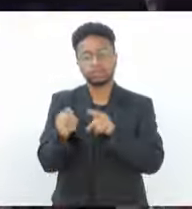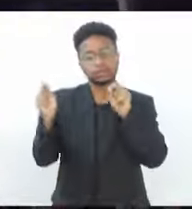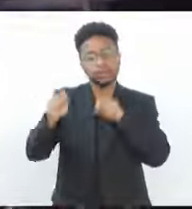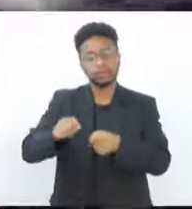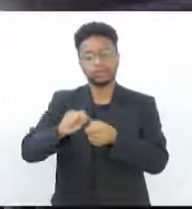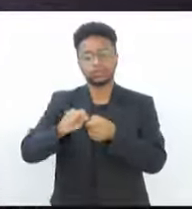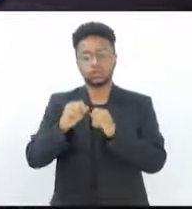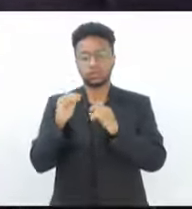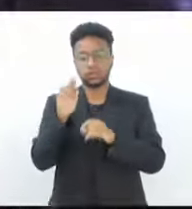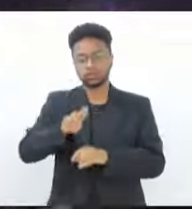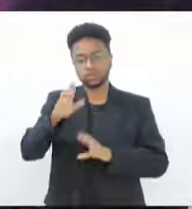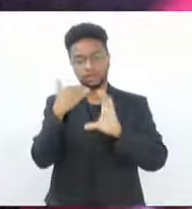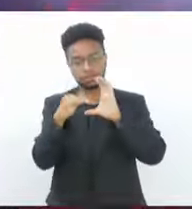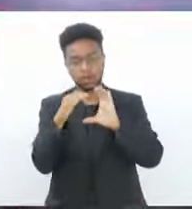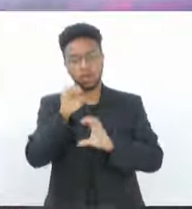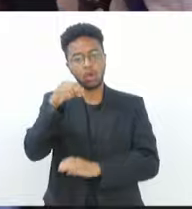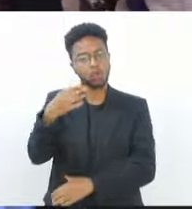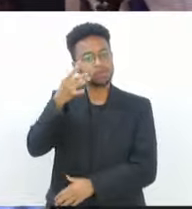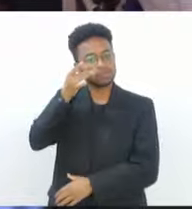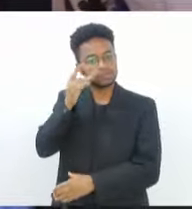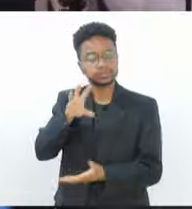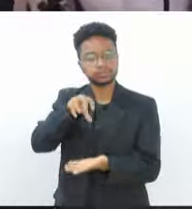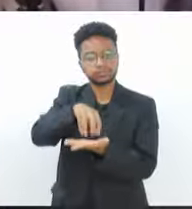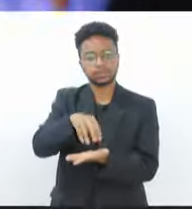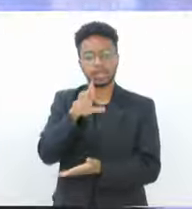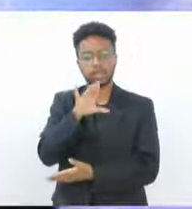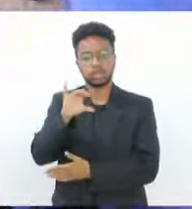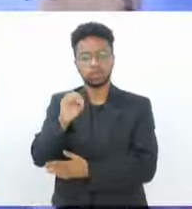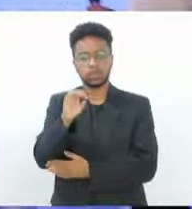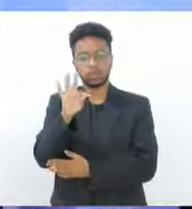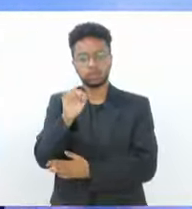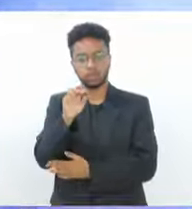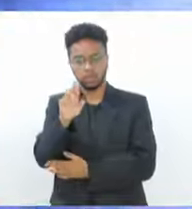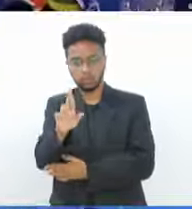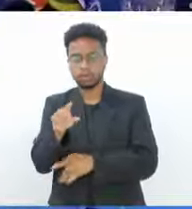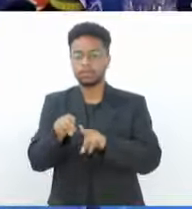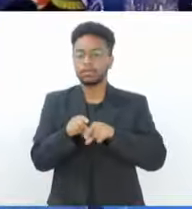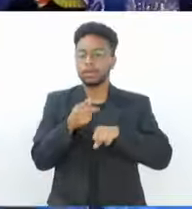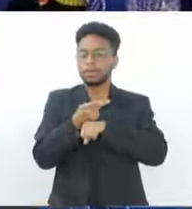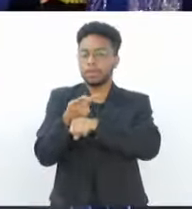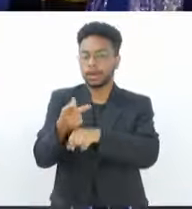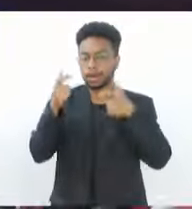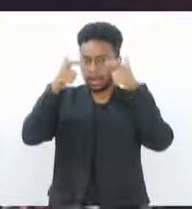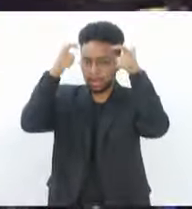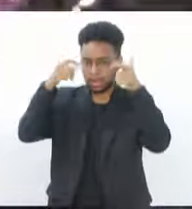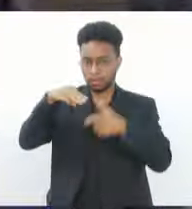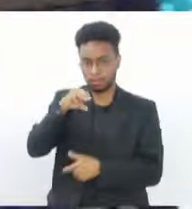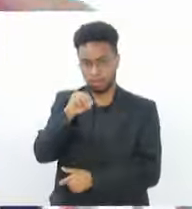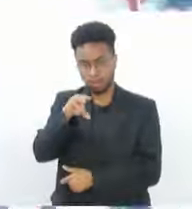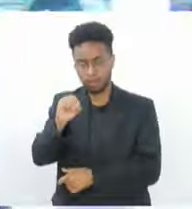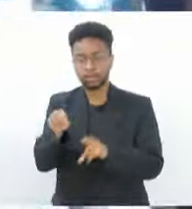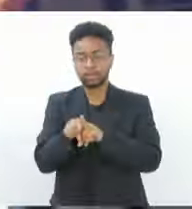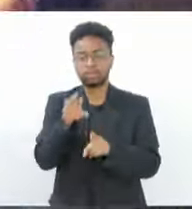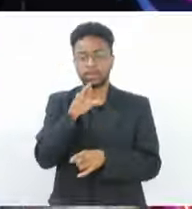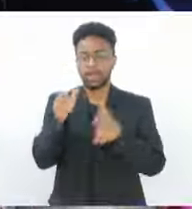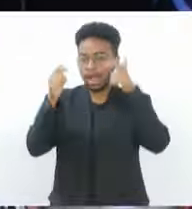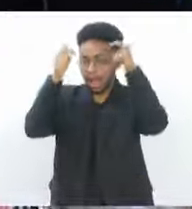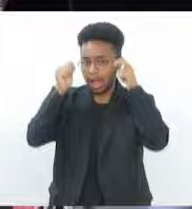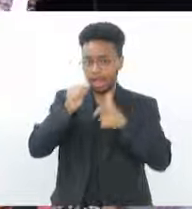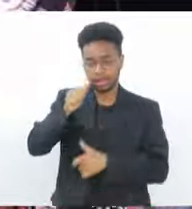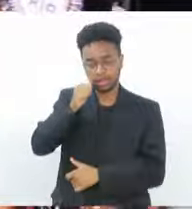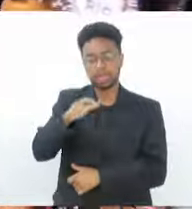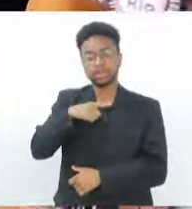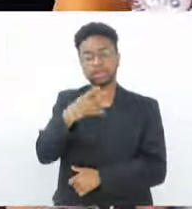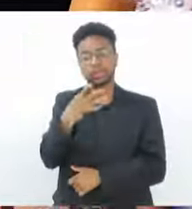por e-mail ou pessoalmente na sede da RioTur. Os prêmios para Rei Momo e Rainha são de R$ 45.500